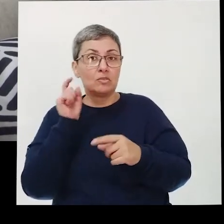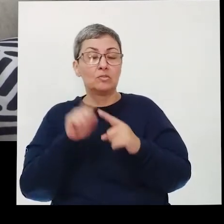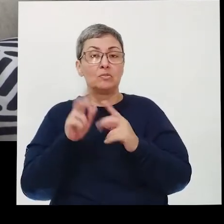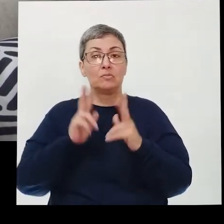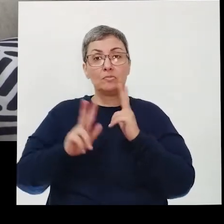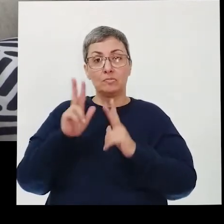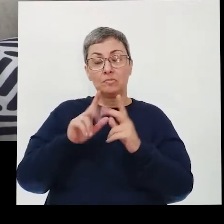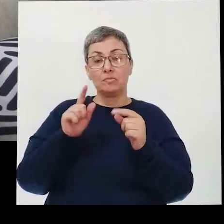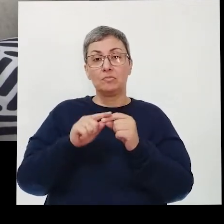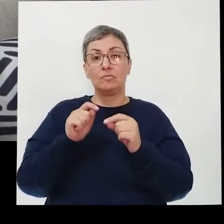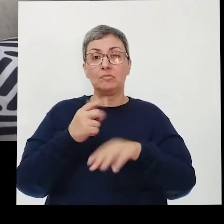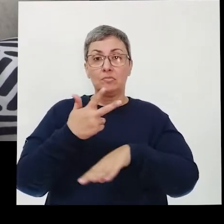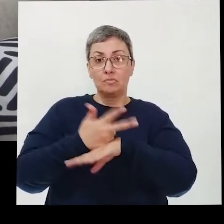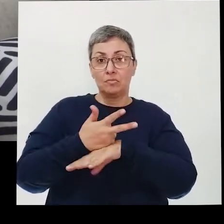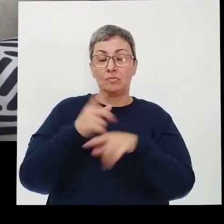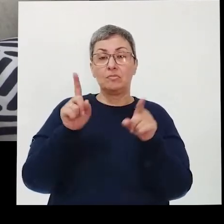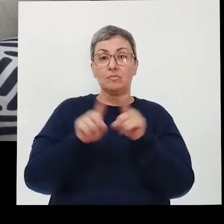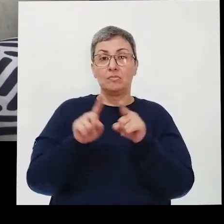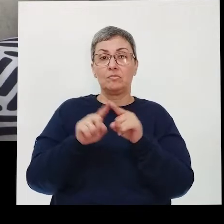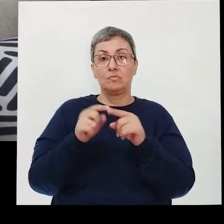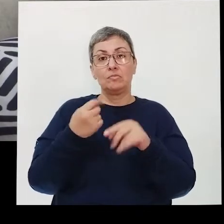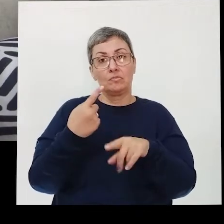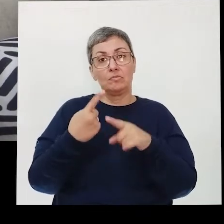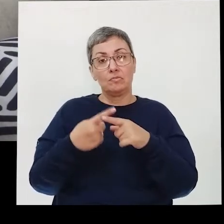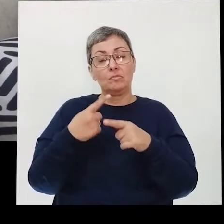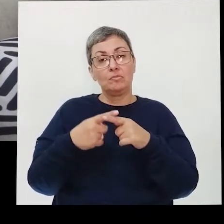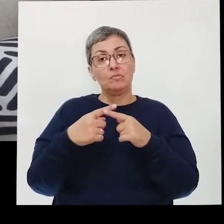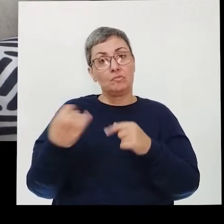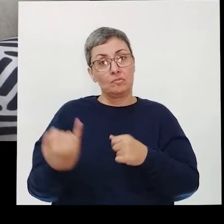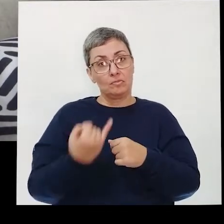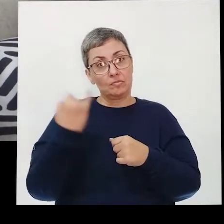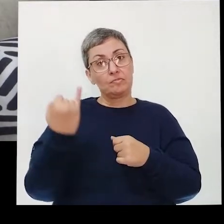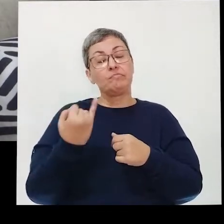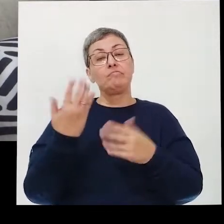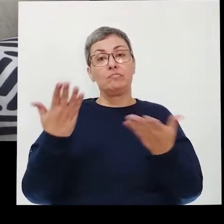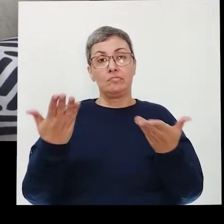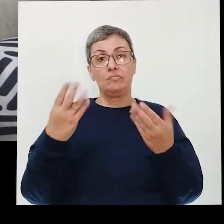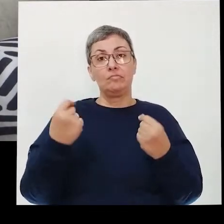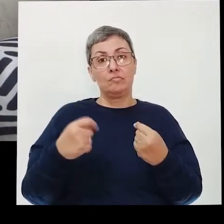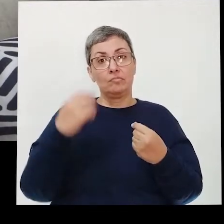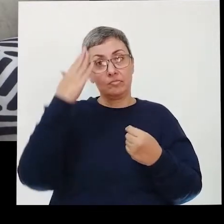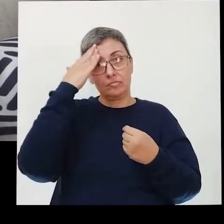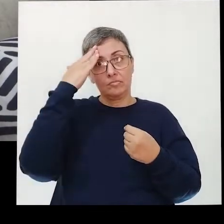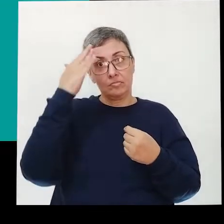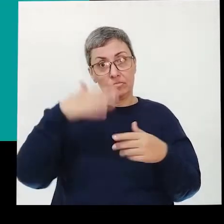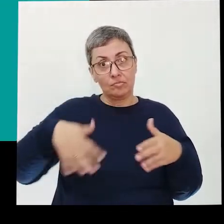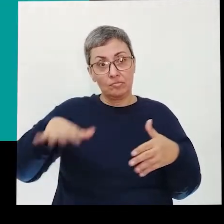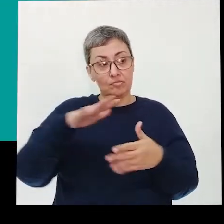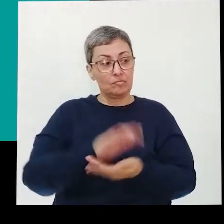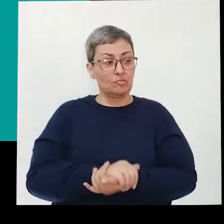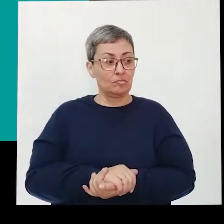veja os vídeos que a gente deixou também, porque são coisas muito importantes que todo mundo deve saber.